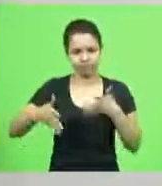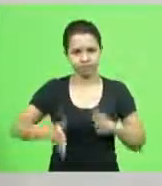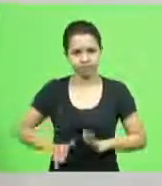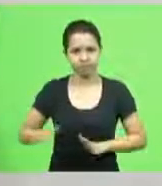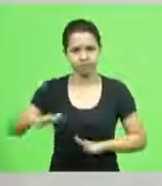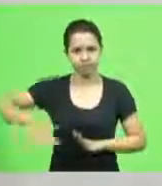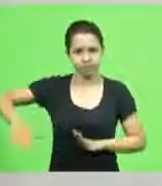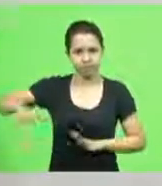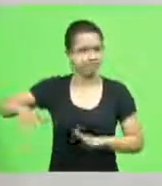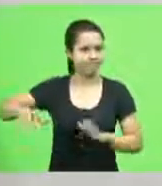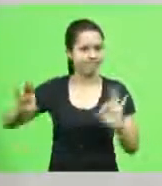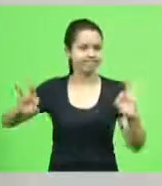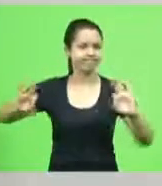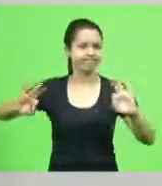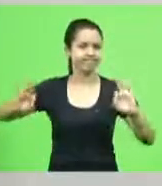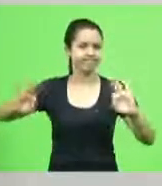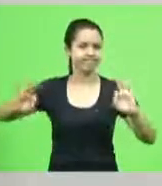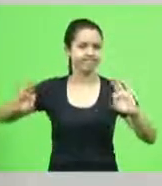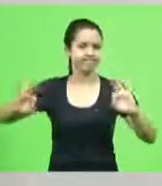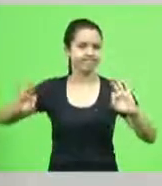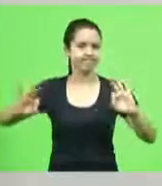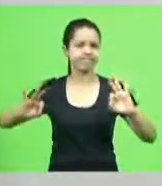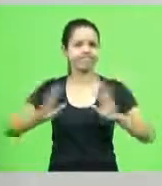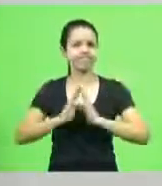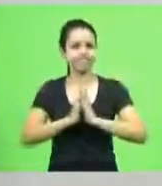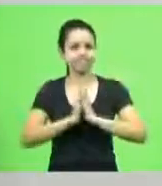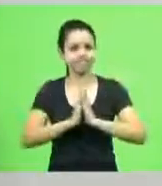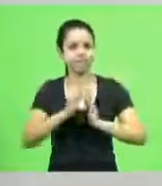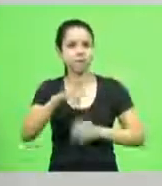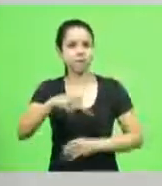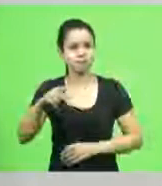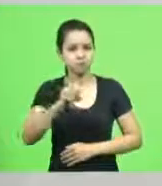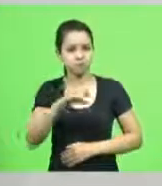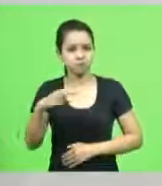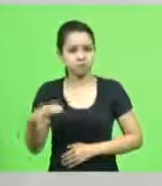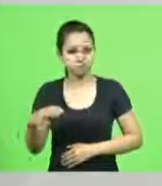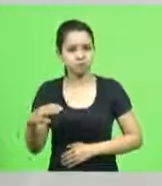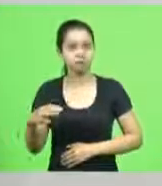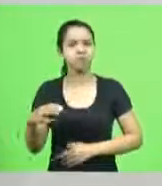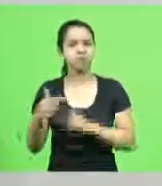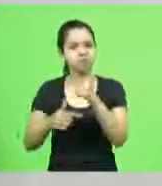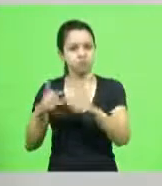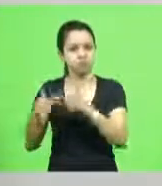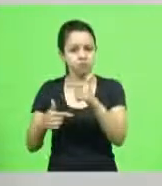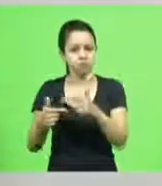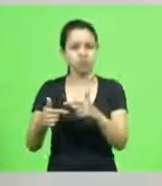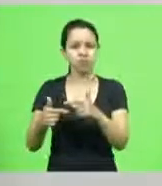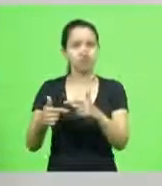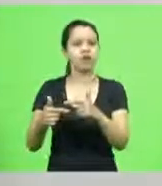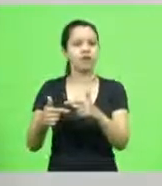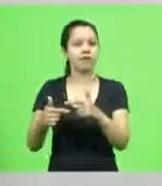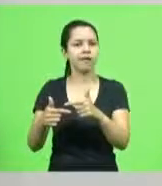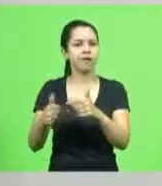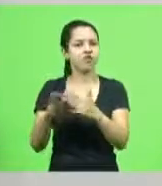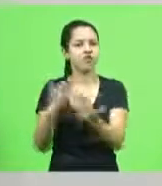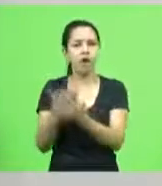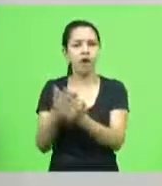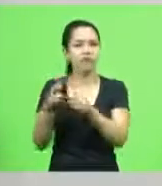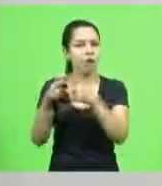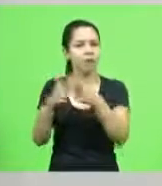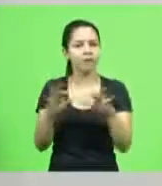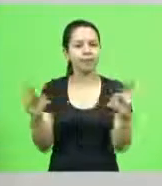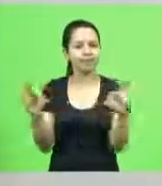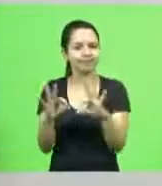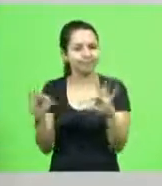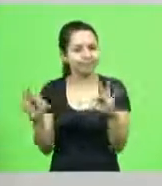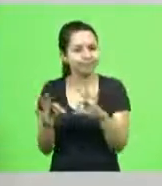catarinense que é um santo que está trabalhando nessas escolas não reformaram escola não fizeram estrada não fizeram